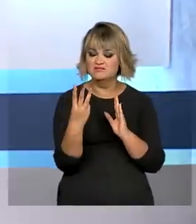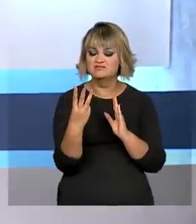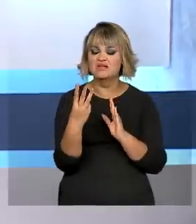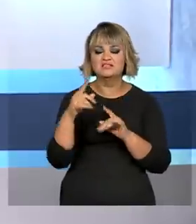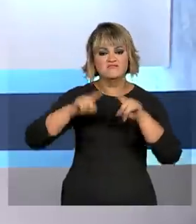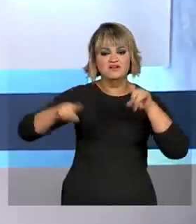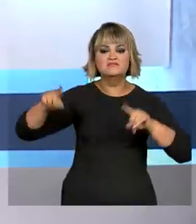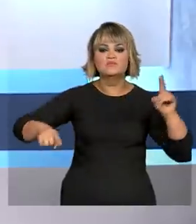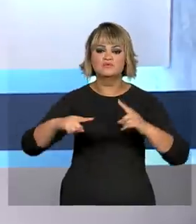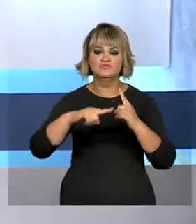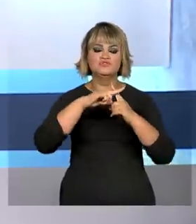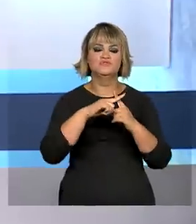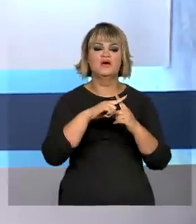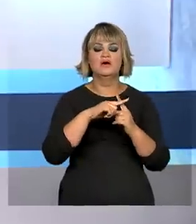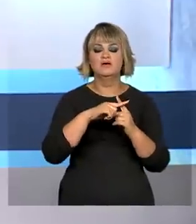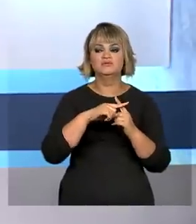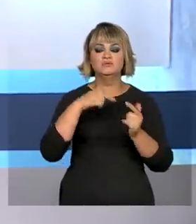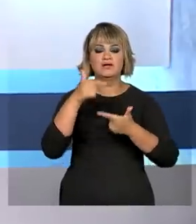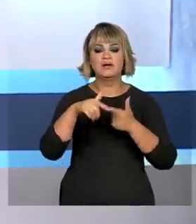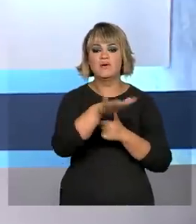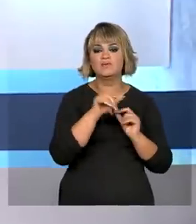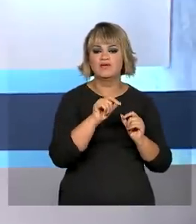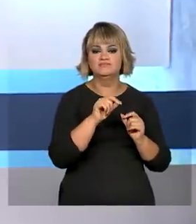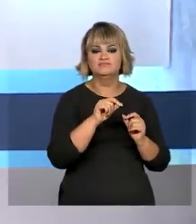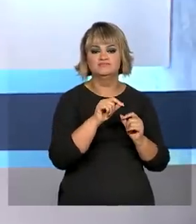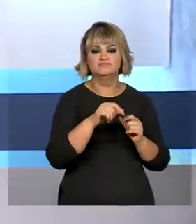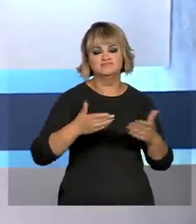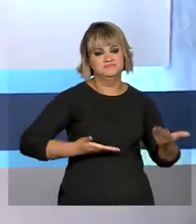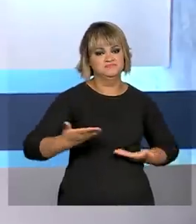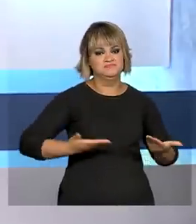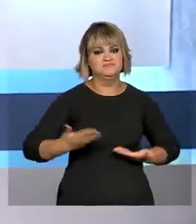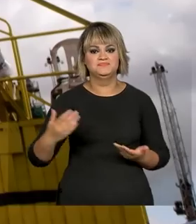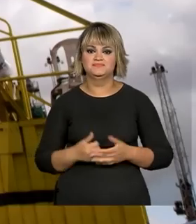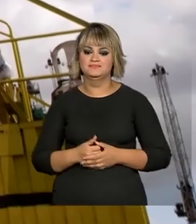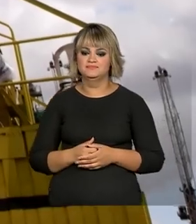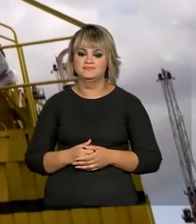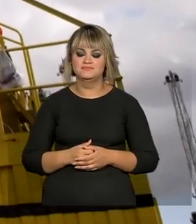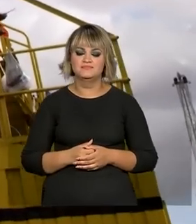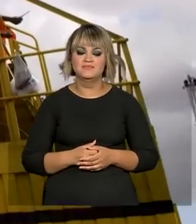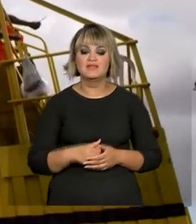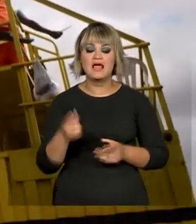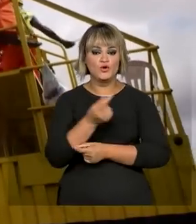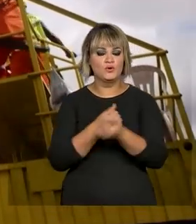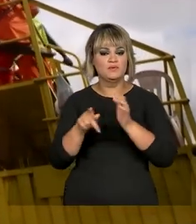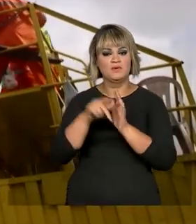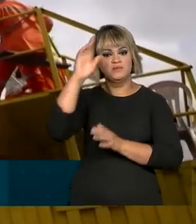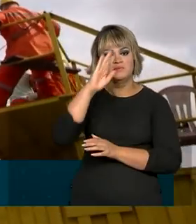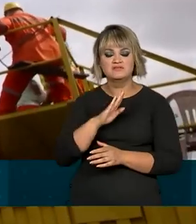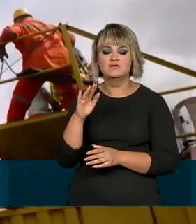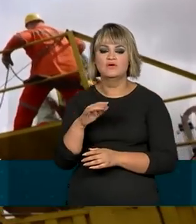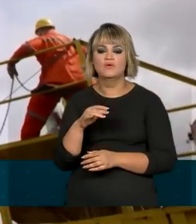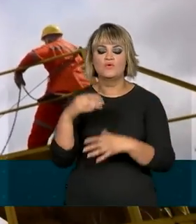essa variação positiva teve como principal destaque o setor de serviços. A economia brasileira